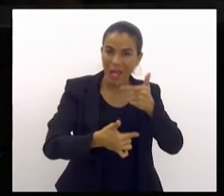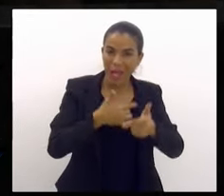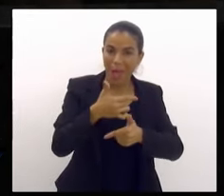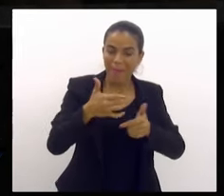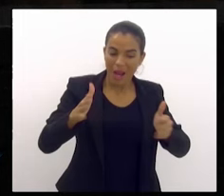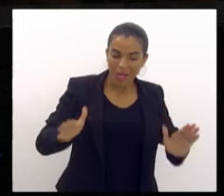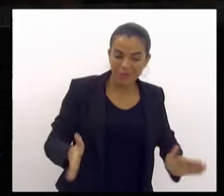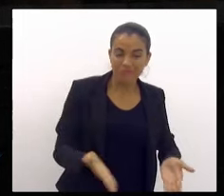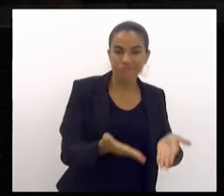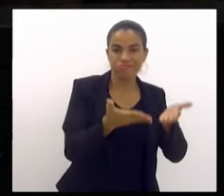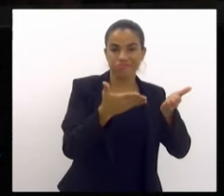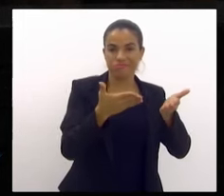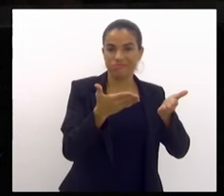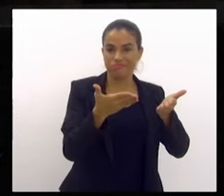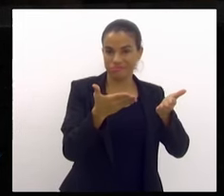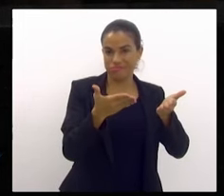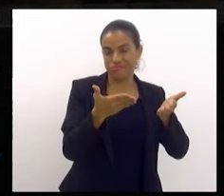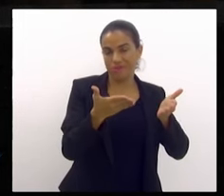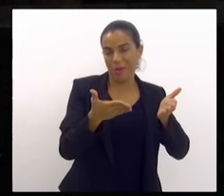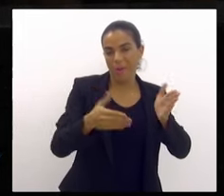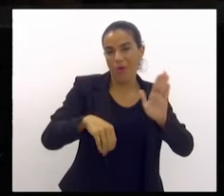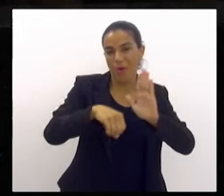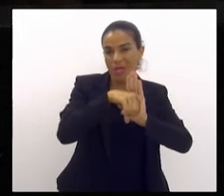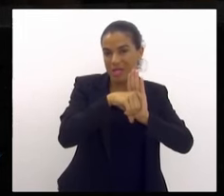4 mil malfeitores.